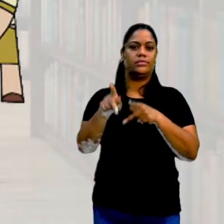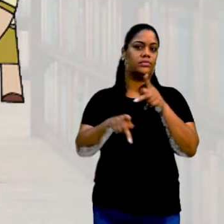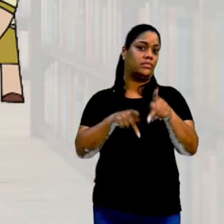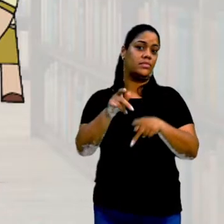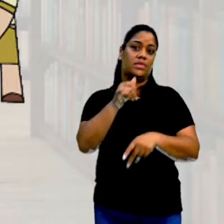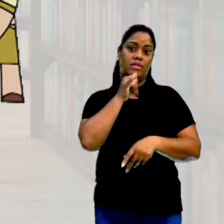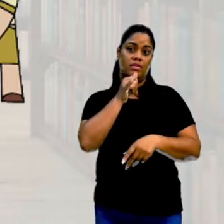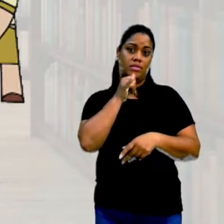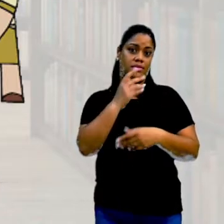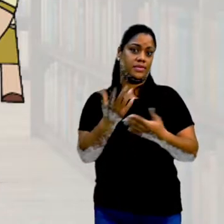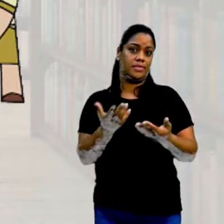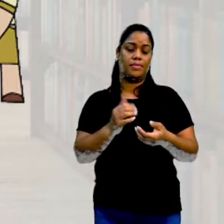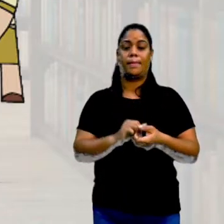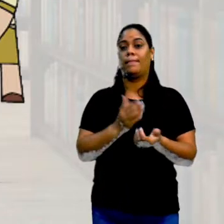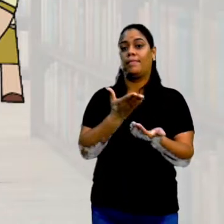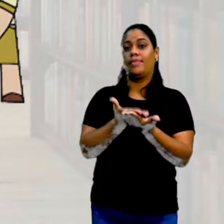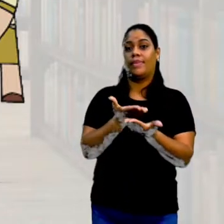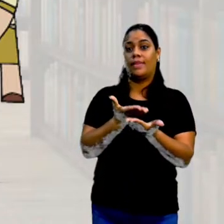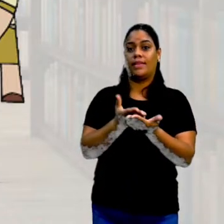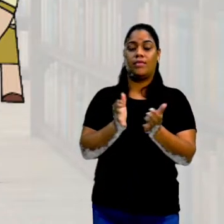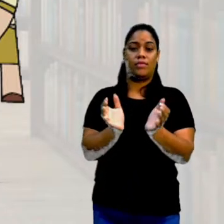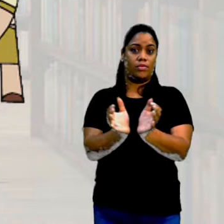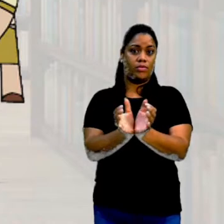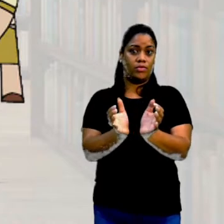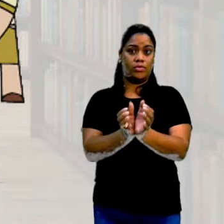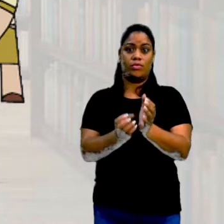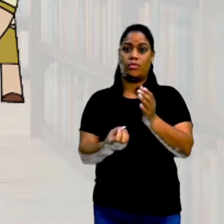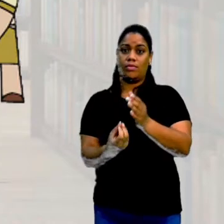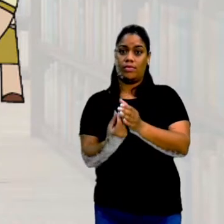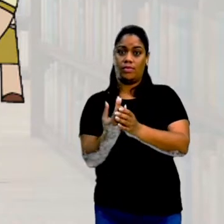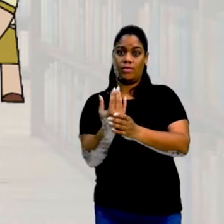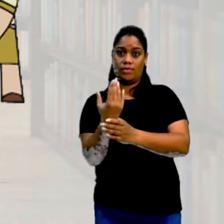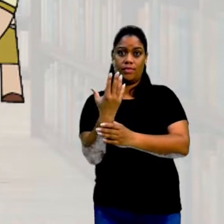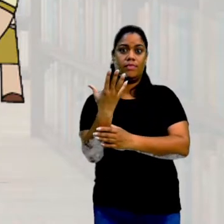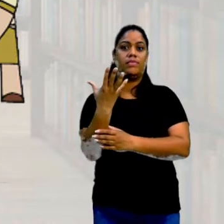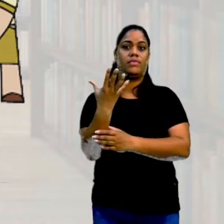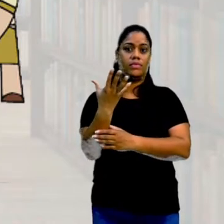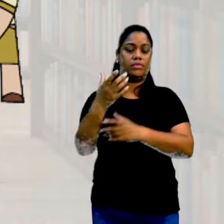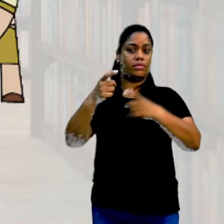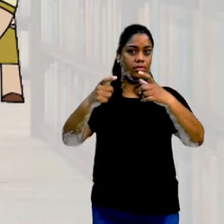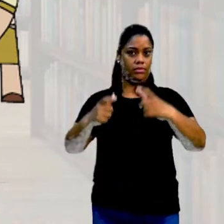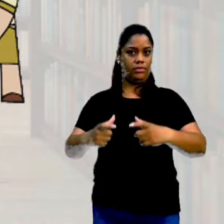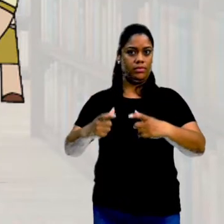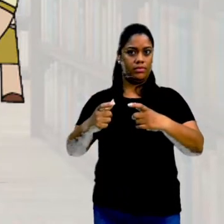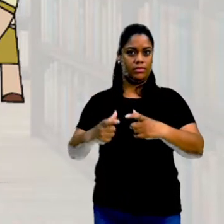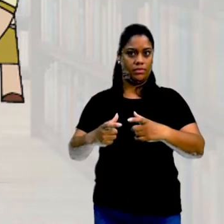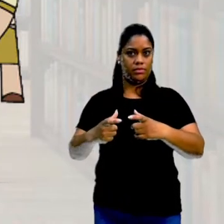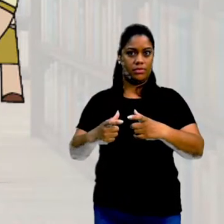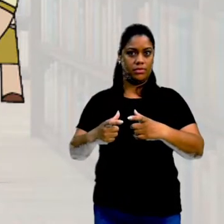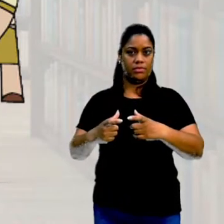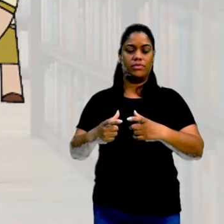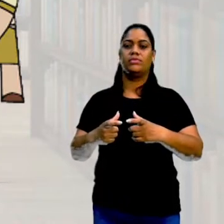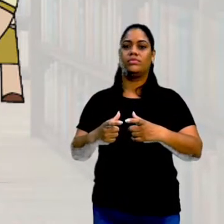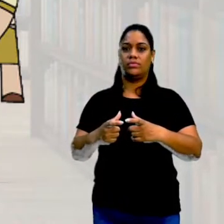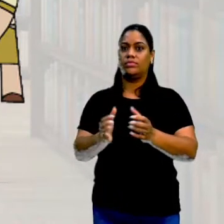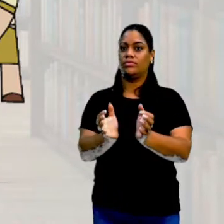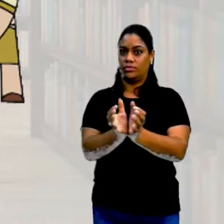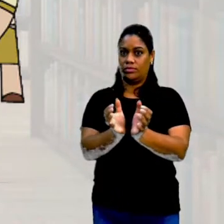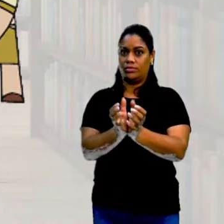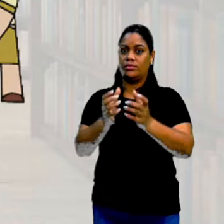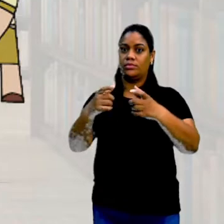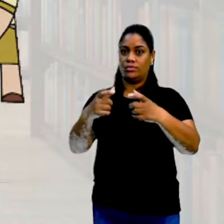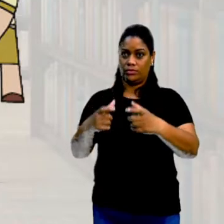exemplo, se a gente está estudando um conjunto de plantas numa determinada reserva, então, aquele conjunto